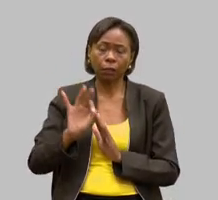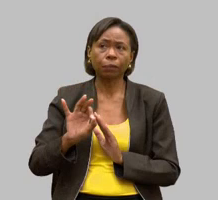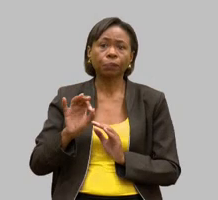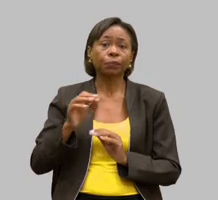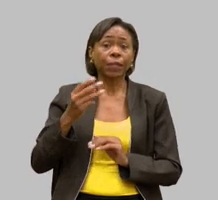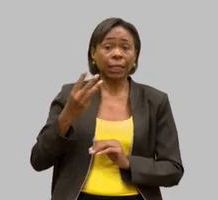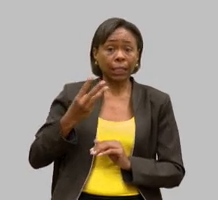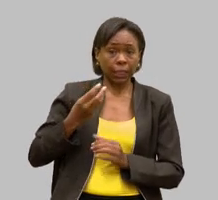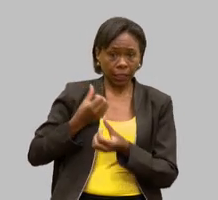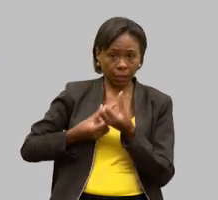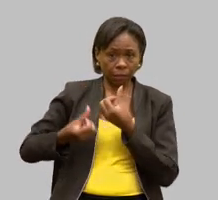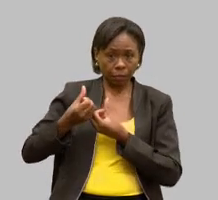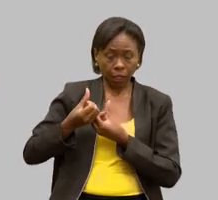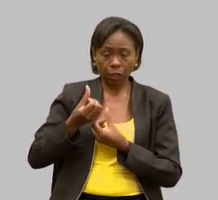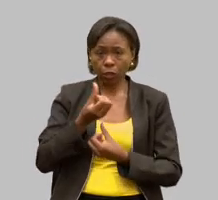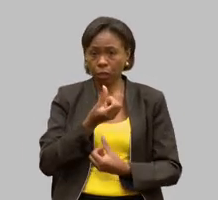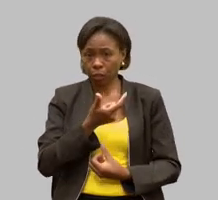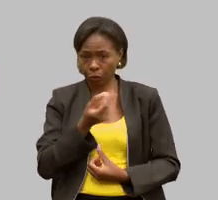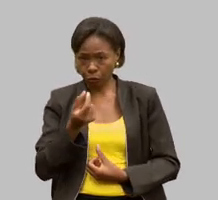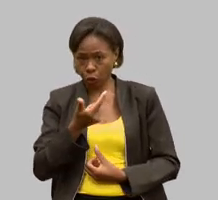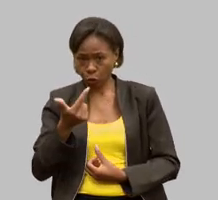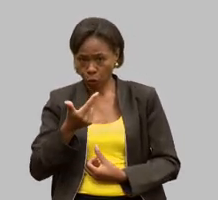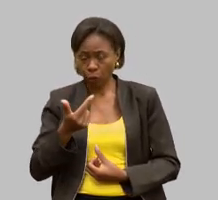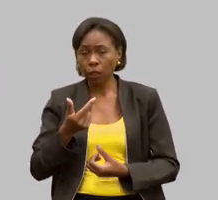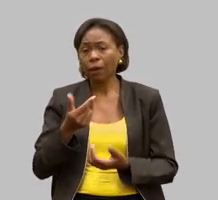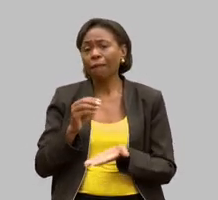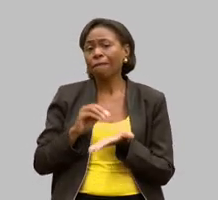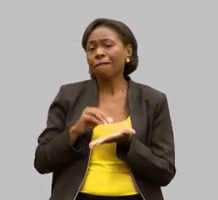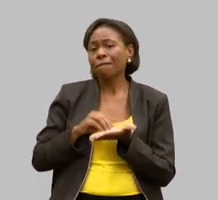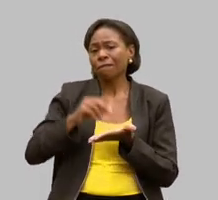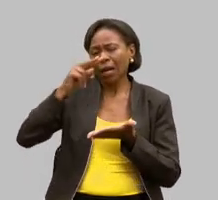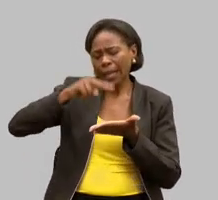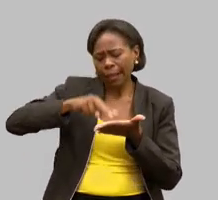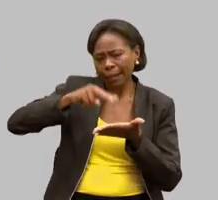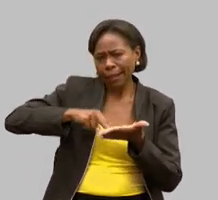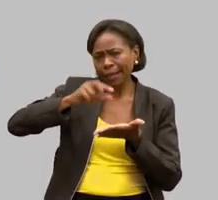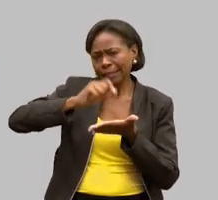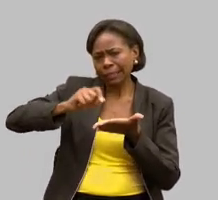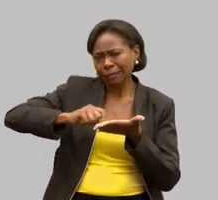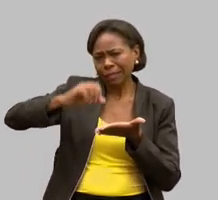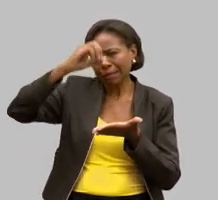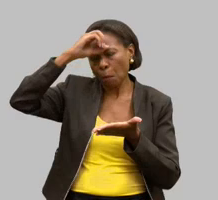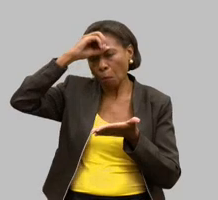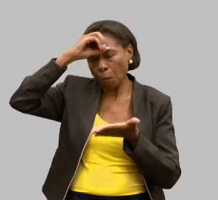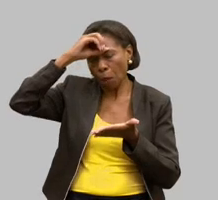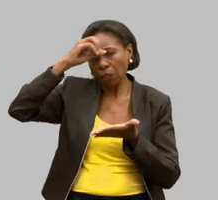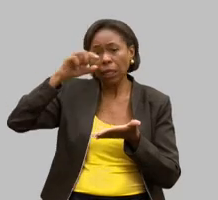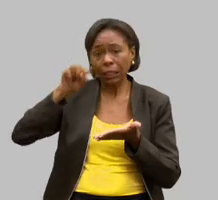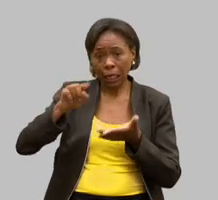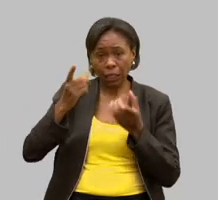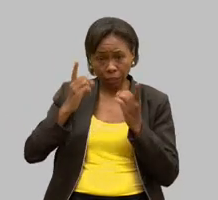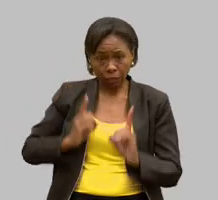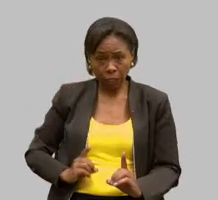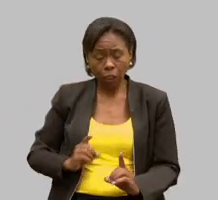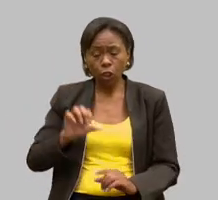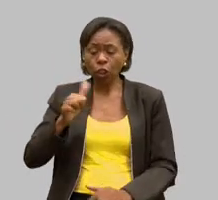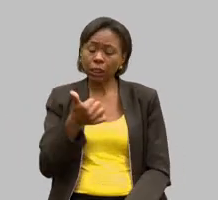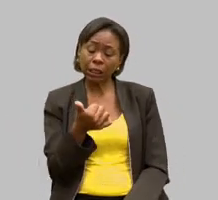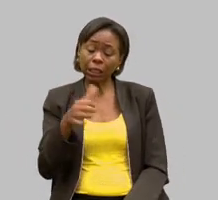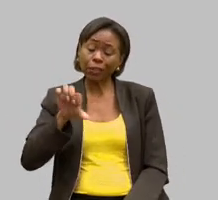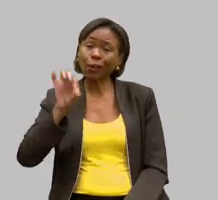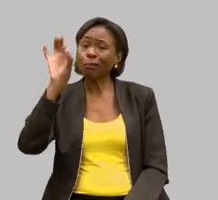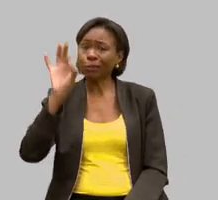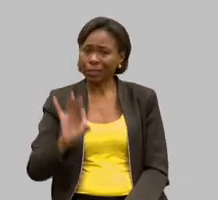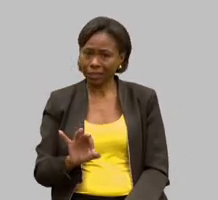a taxa de analfabetismo para essas pessoas com deficiência foi de 19% enquanto para as pessoas